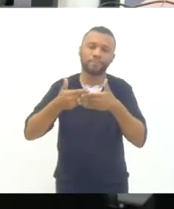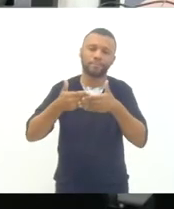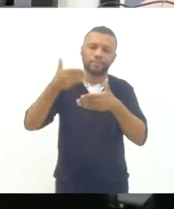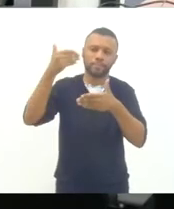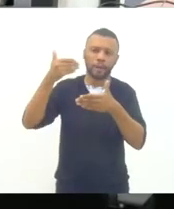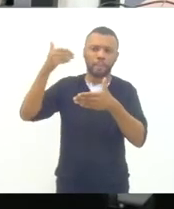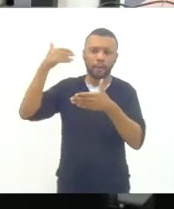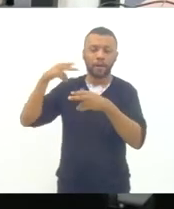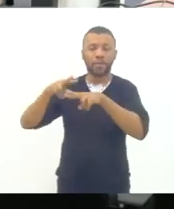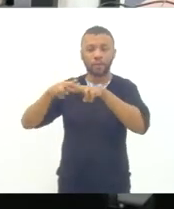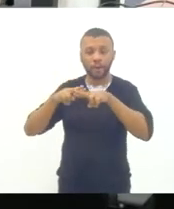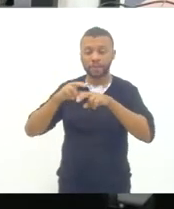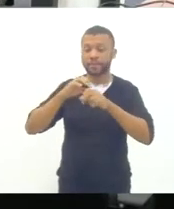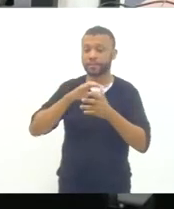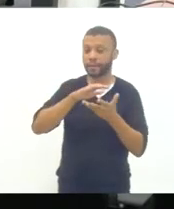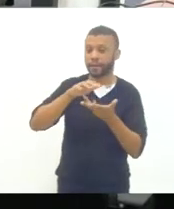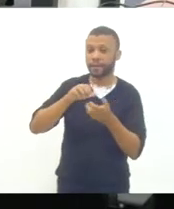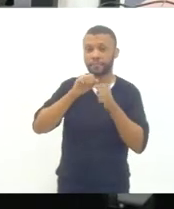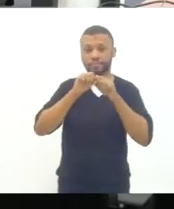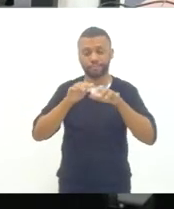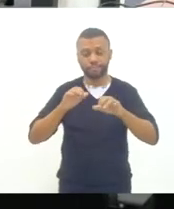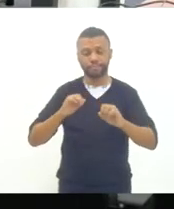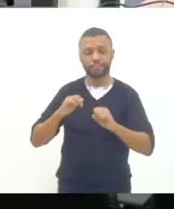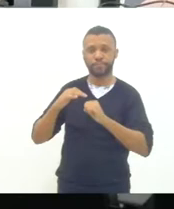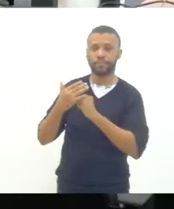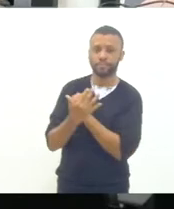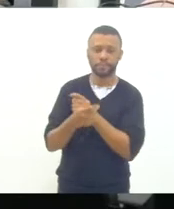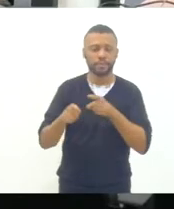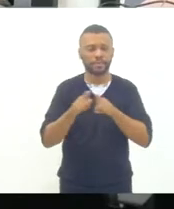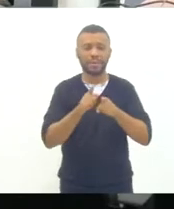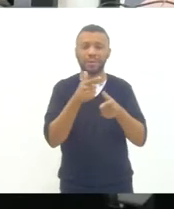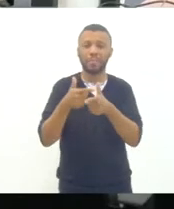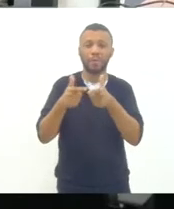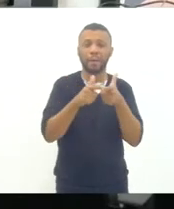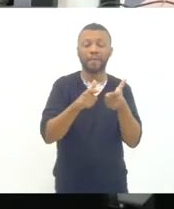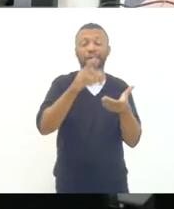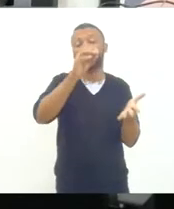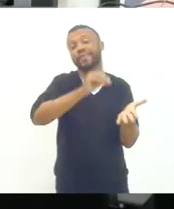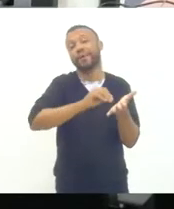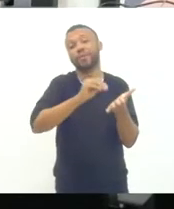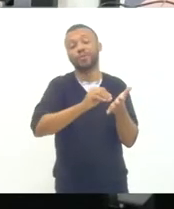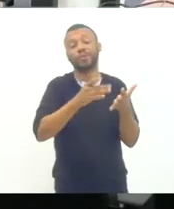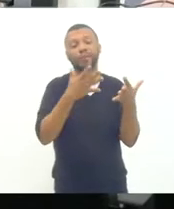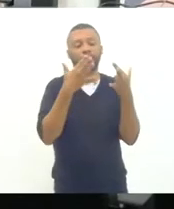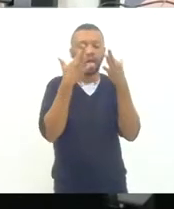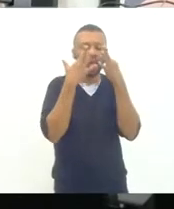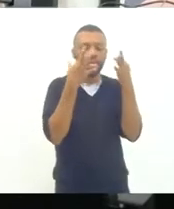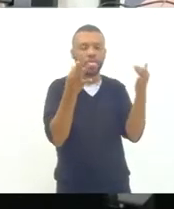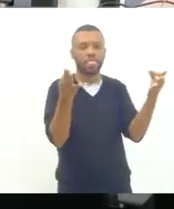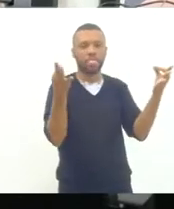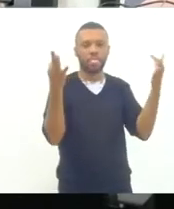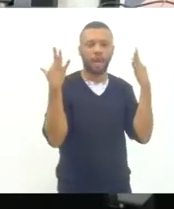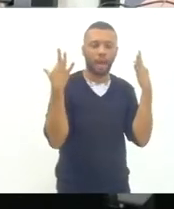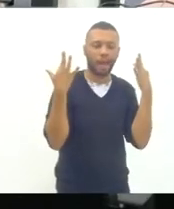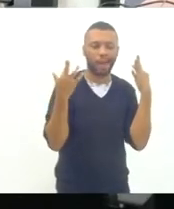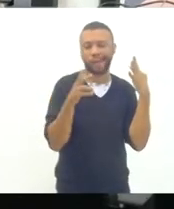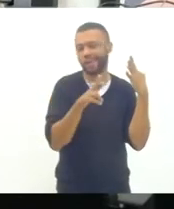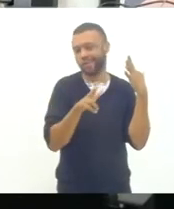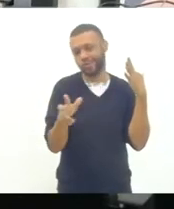decisões organizacionais essa escuta não foi da melhor maneira mas